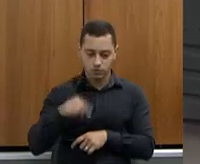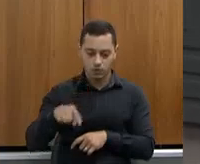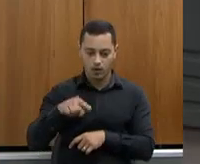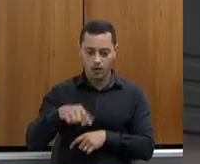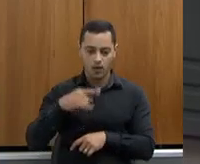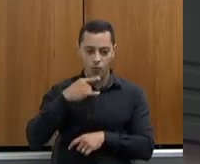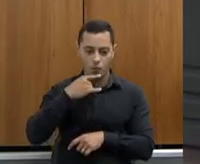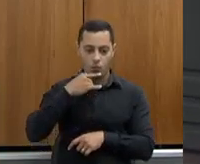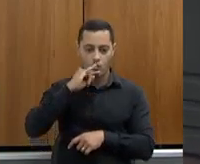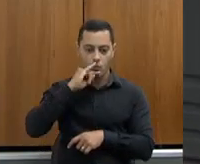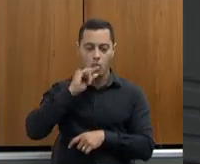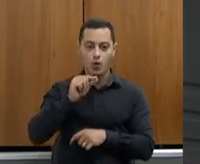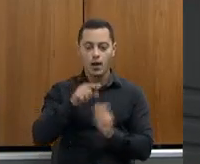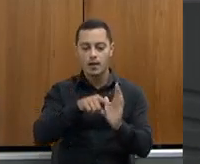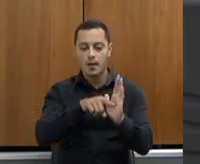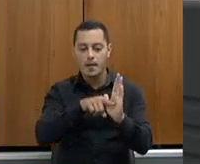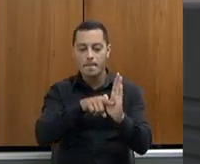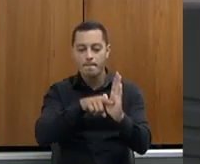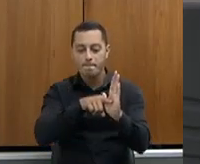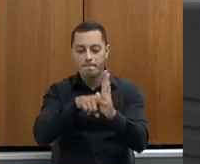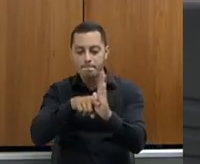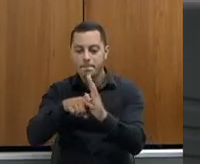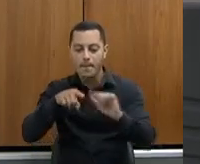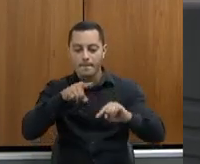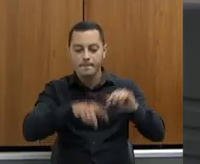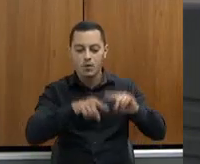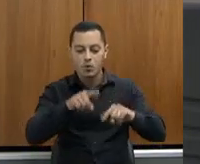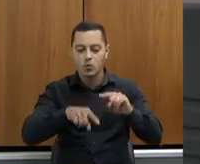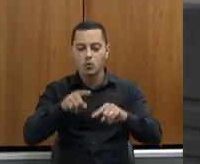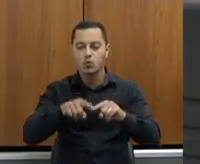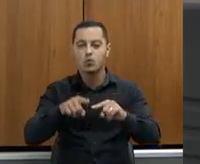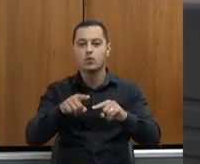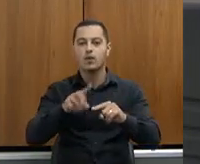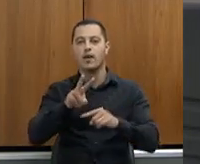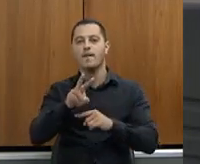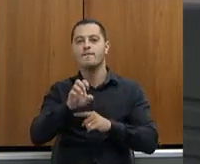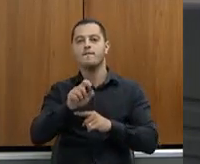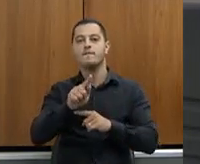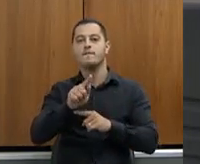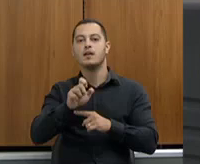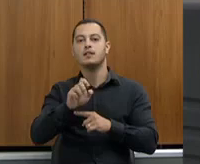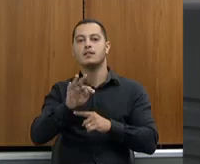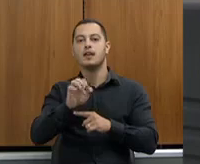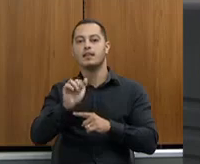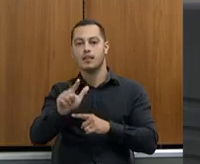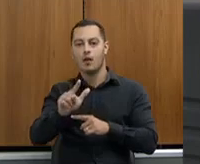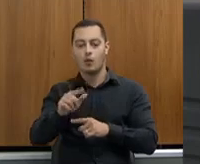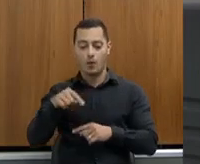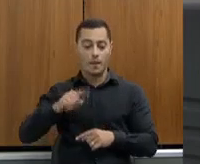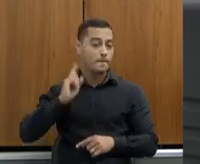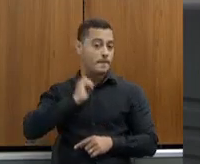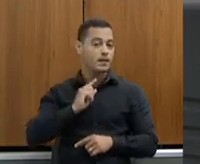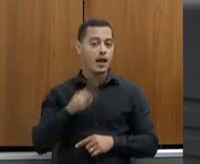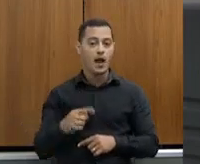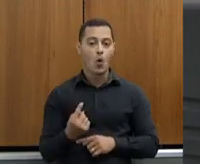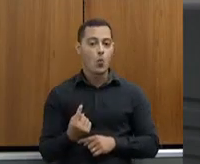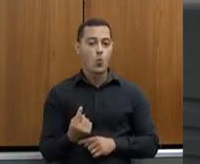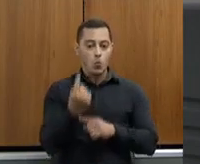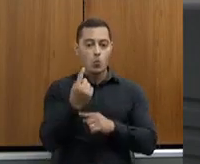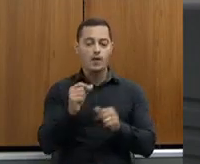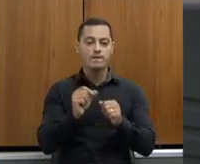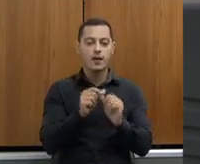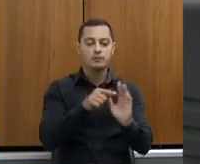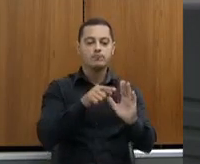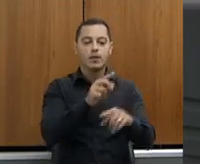que é a inspeção dos produtos de origem vegetal, e Minas é o único Estado que hoje faz a inspeção dos alambiques,